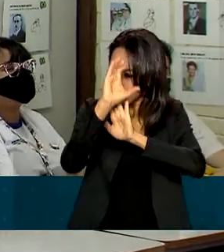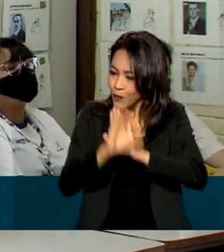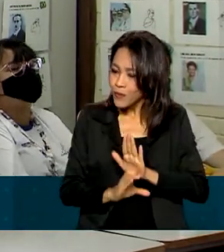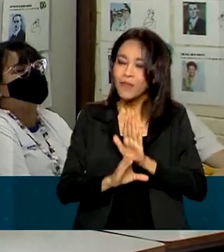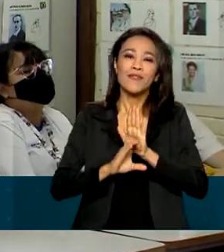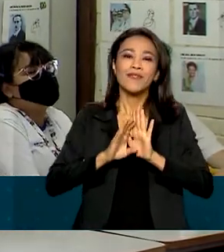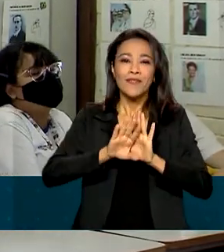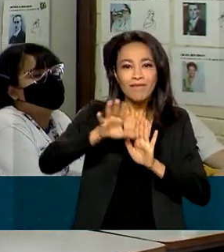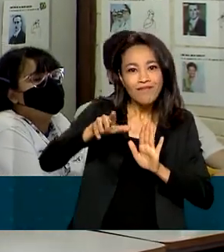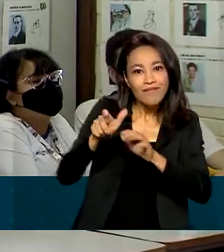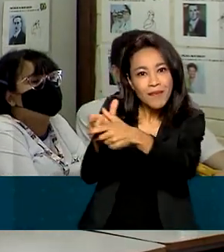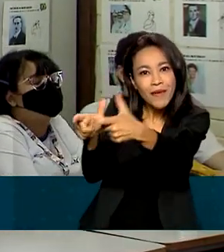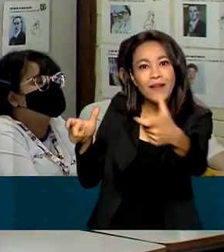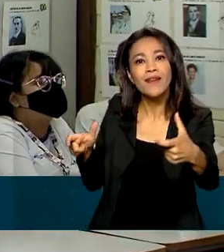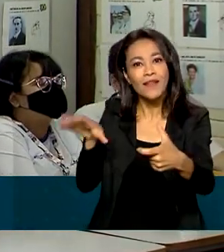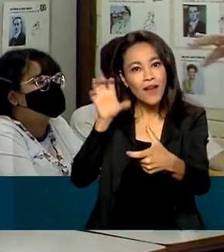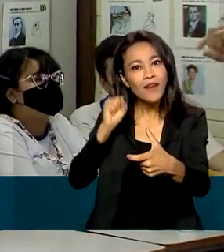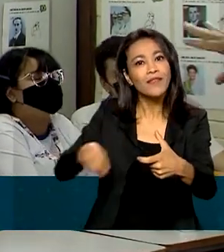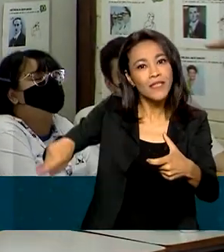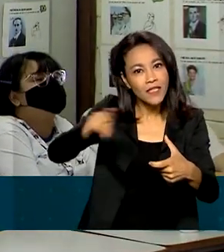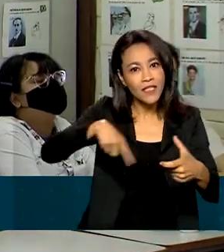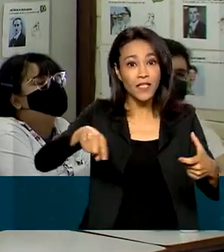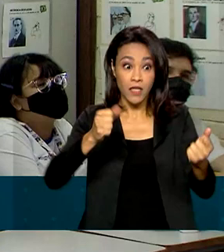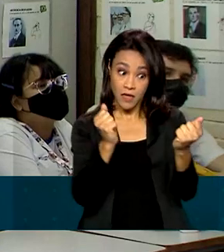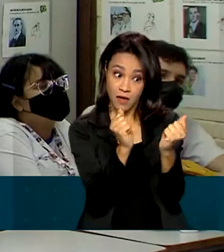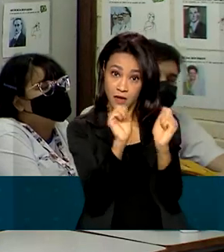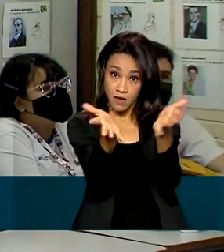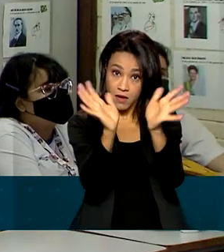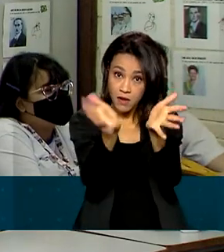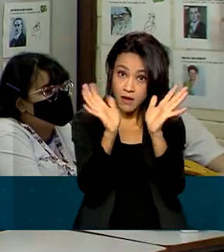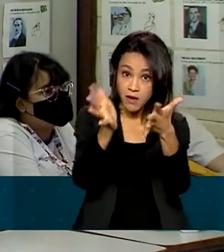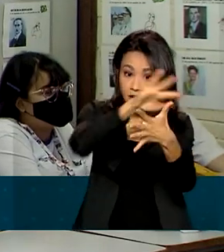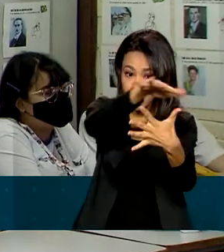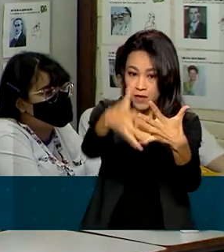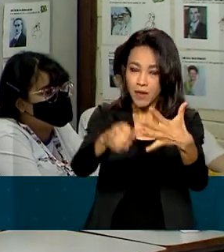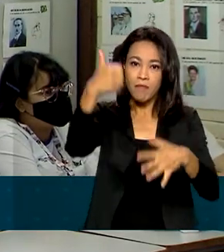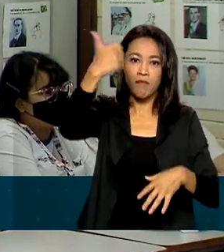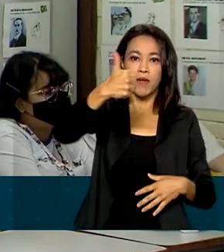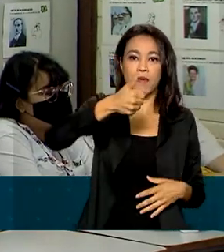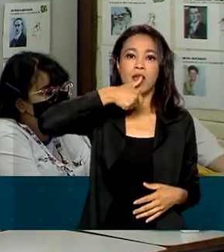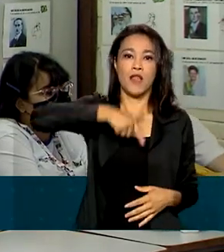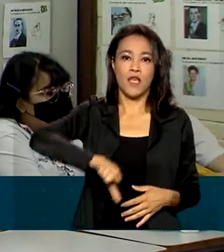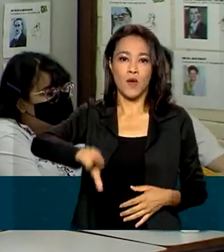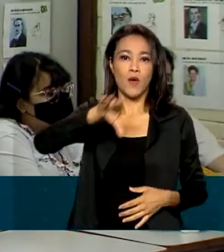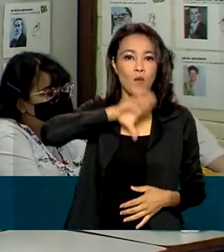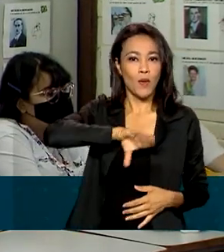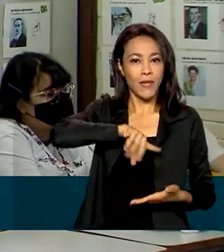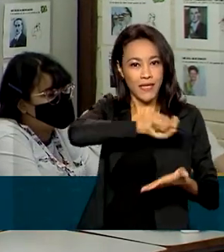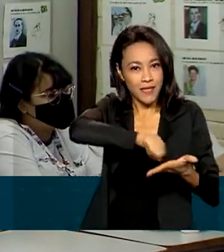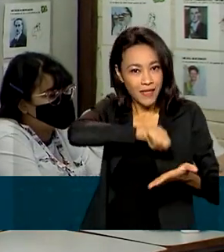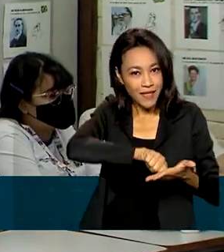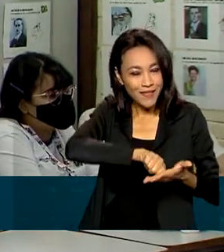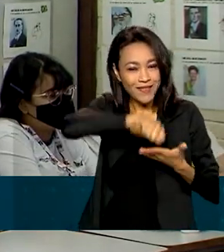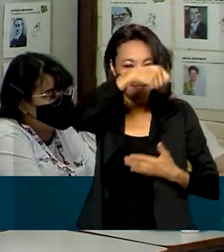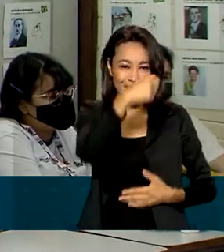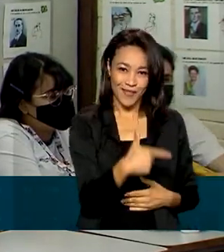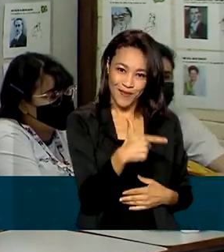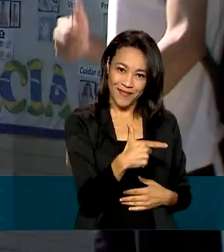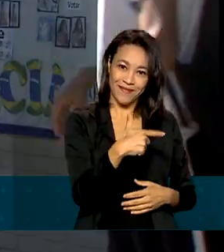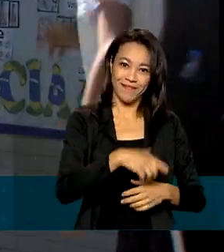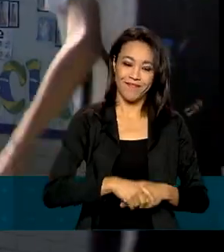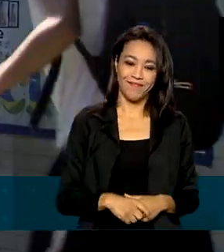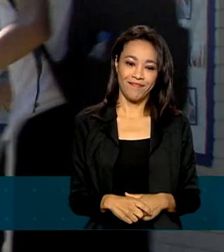demais estudantes, com a diferença de que a Libras é a primeira língua e o português escrito, a segunda.